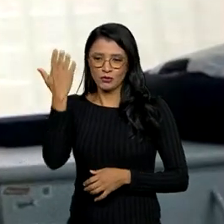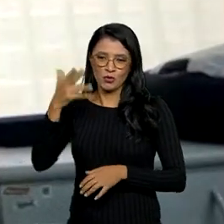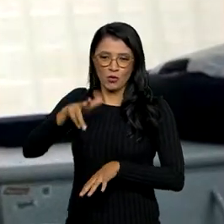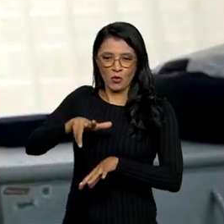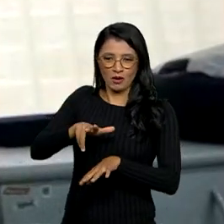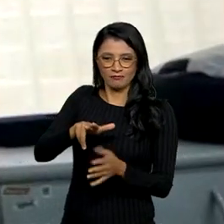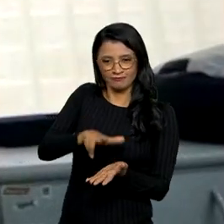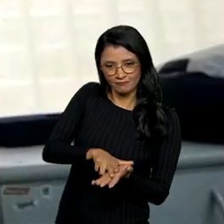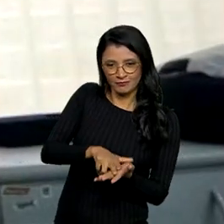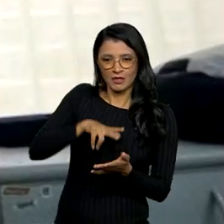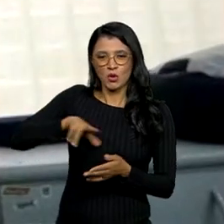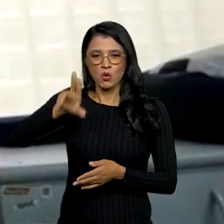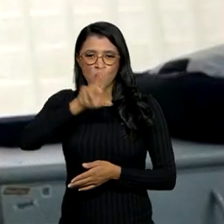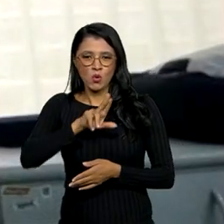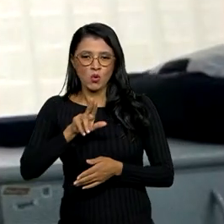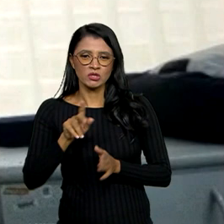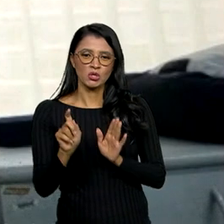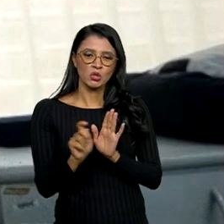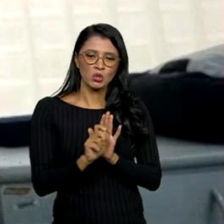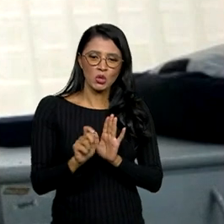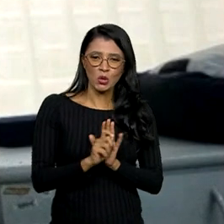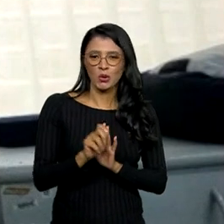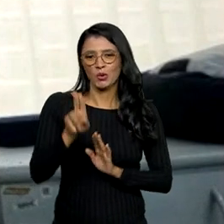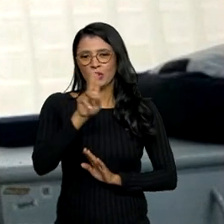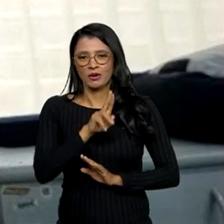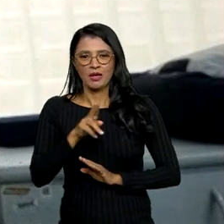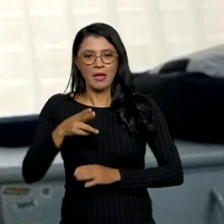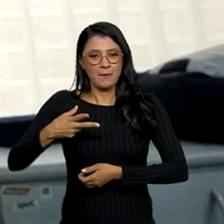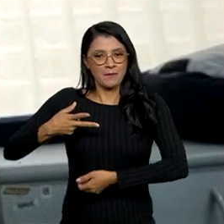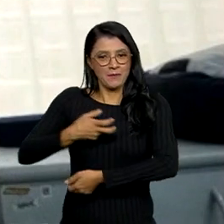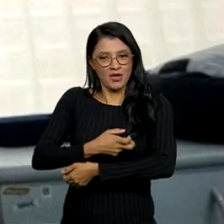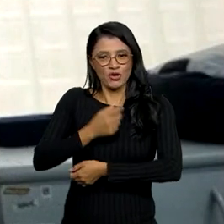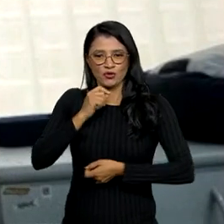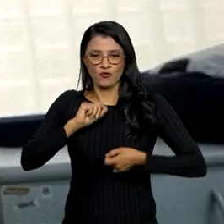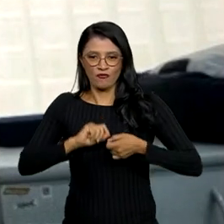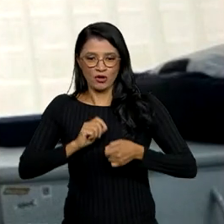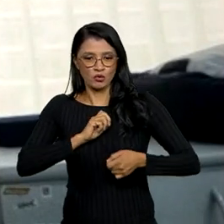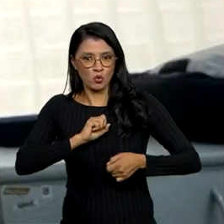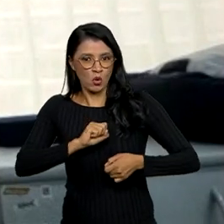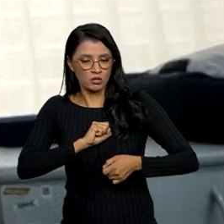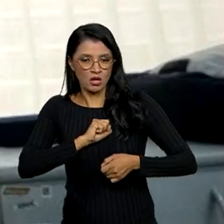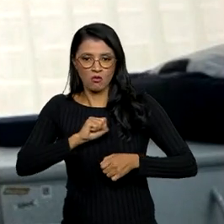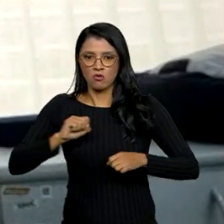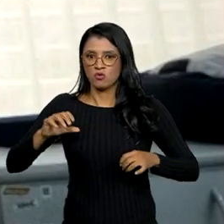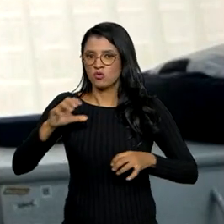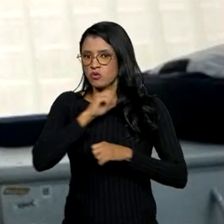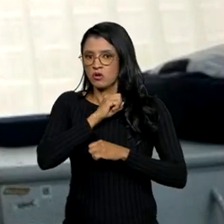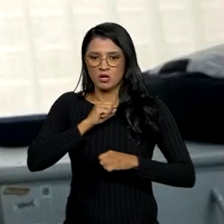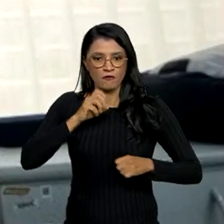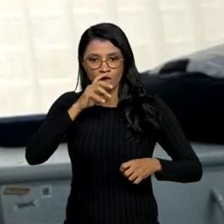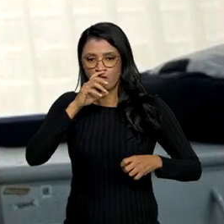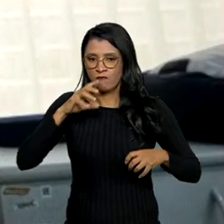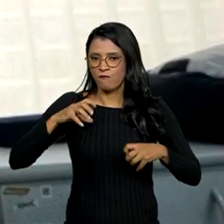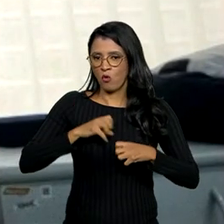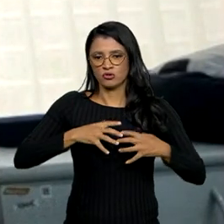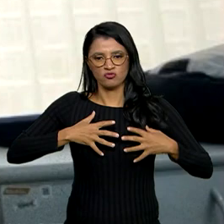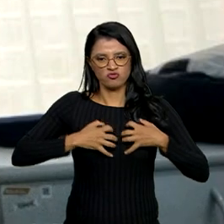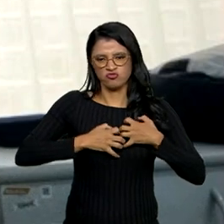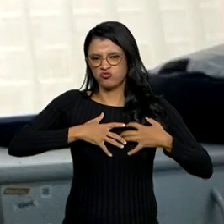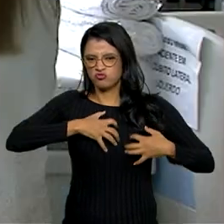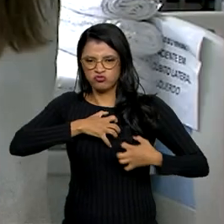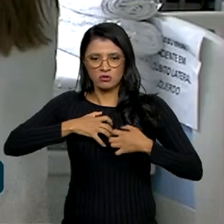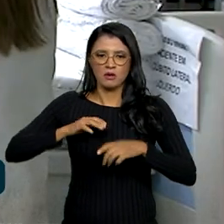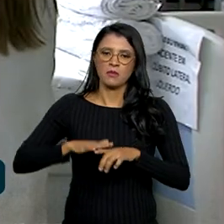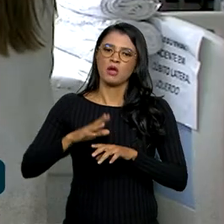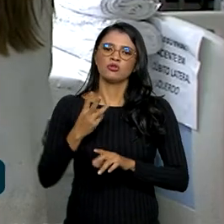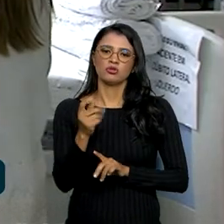que estão em uso de droga vasoativa, que é aquela medicação que faz o coração bombear com mais força, há mais de seis